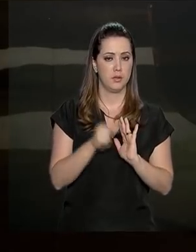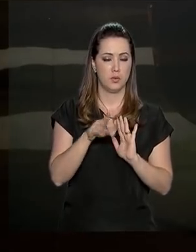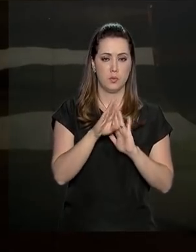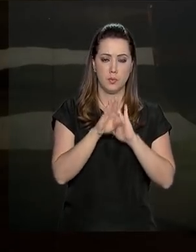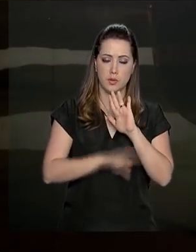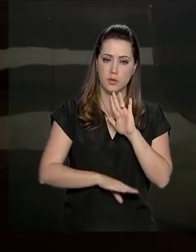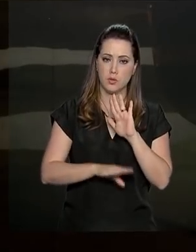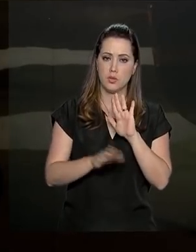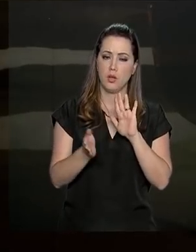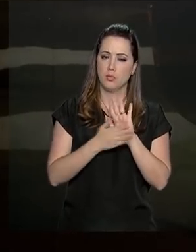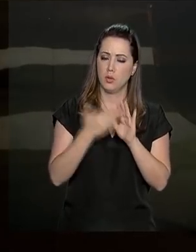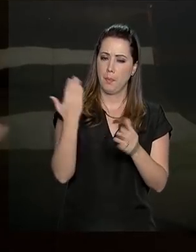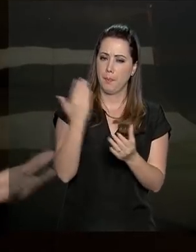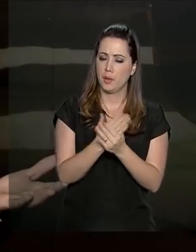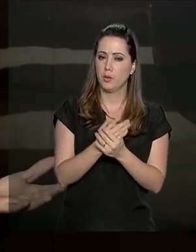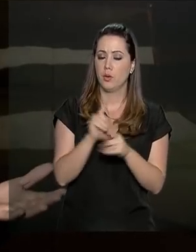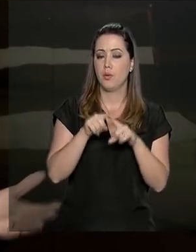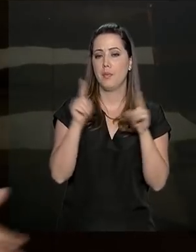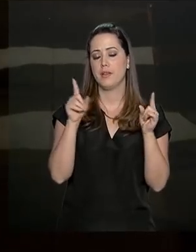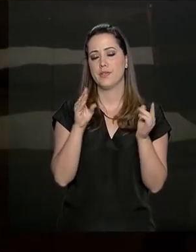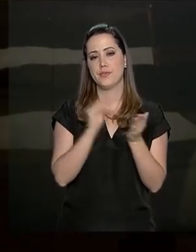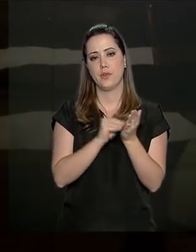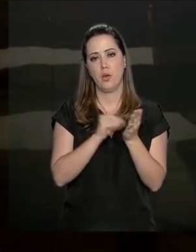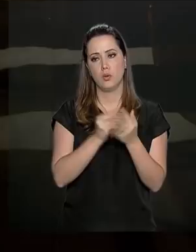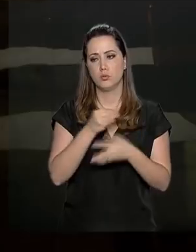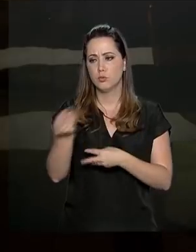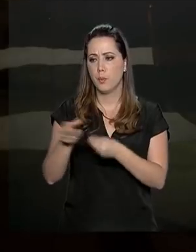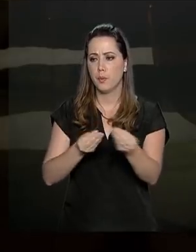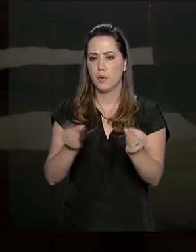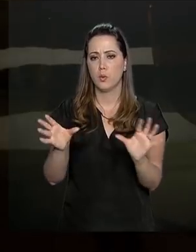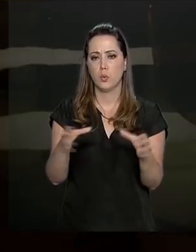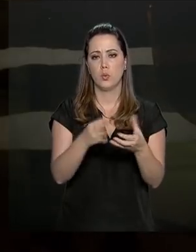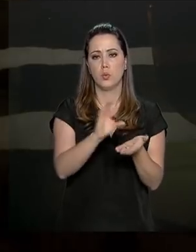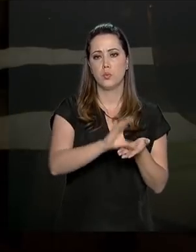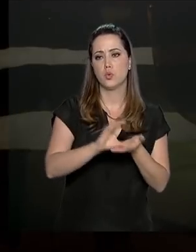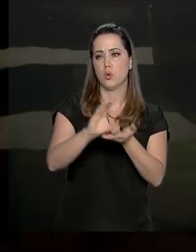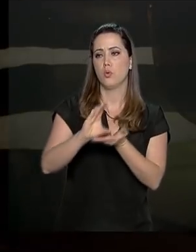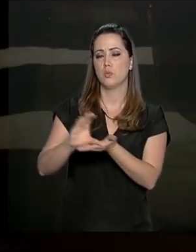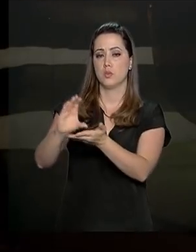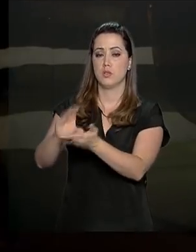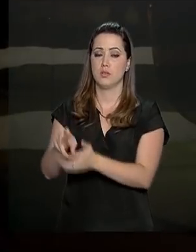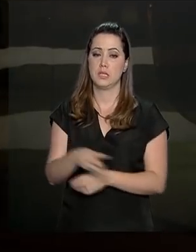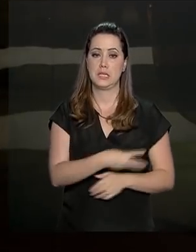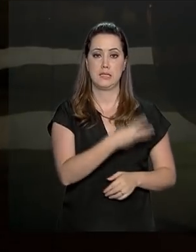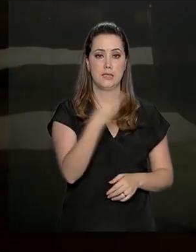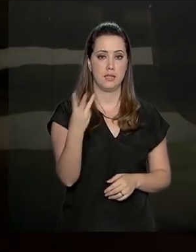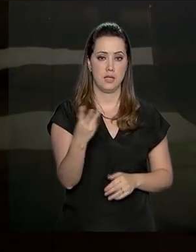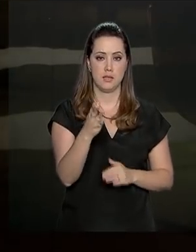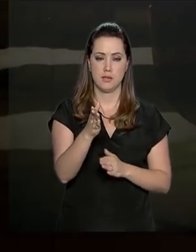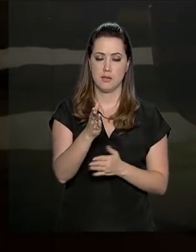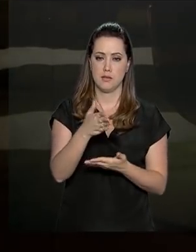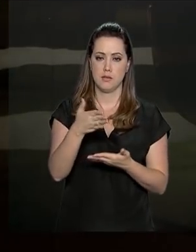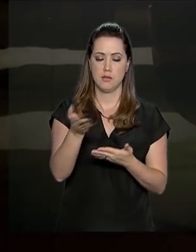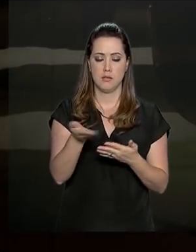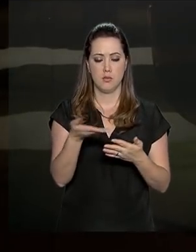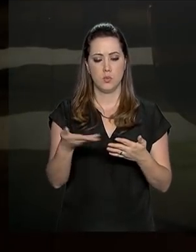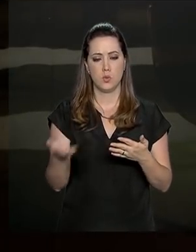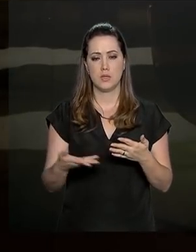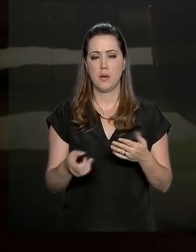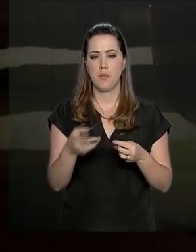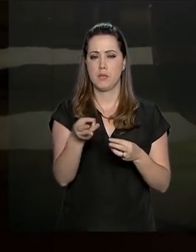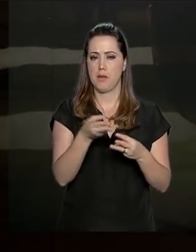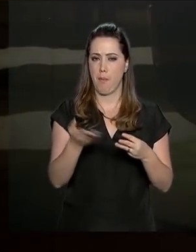os projetos foram protocolados, mas ainda não foram distribuídos para as comissões. Como são três projetos separados, eles podem tomar